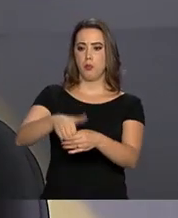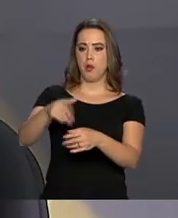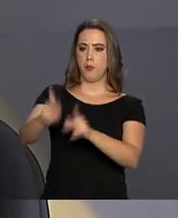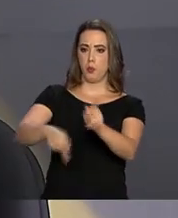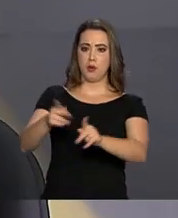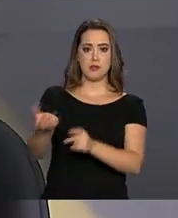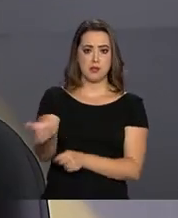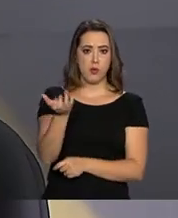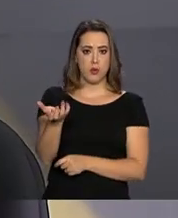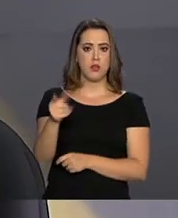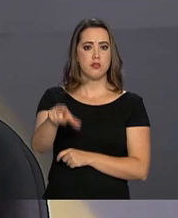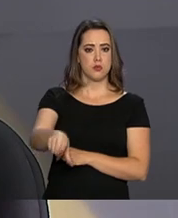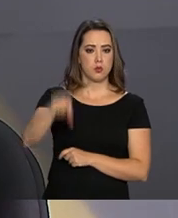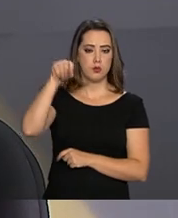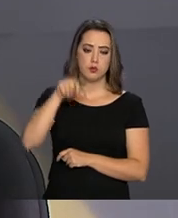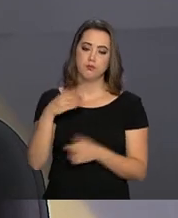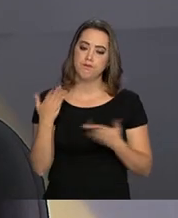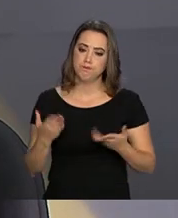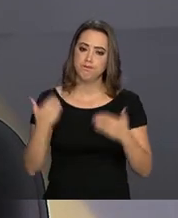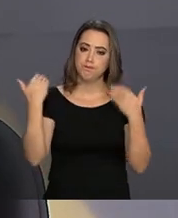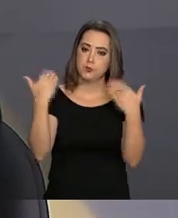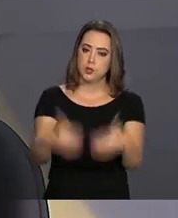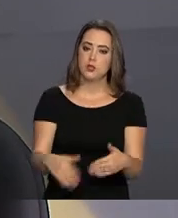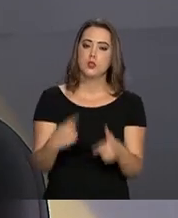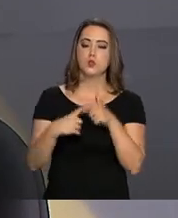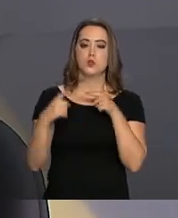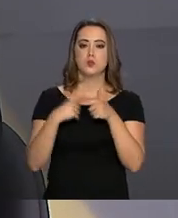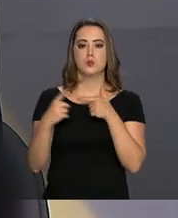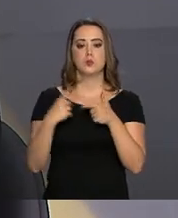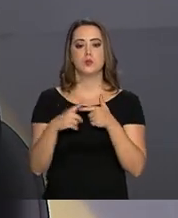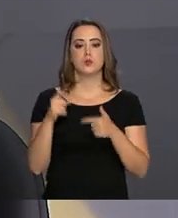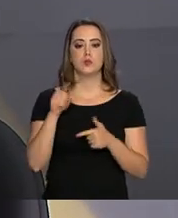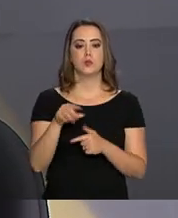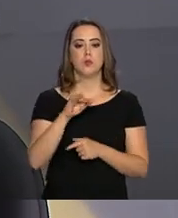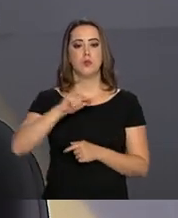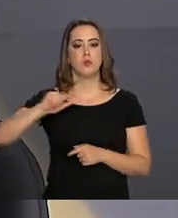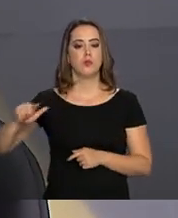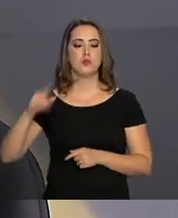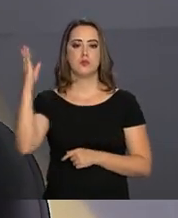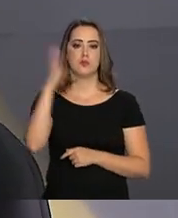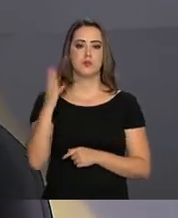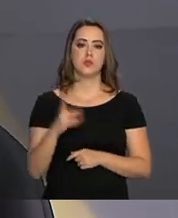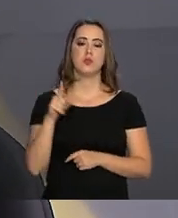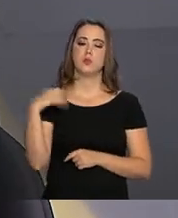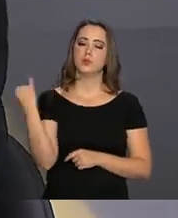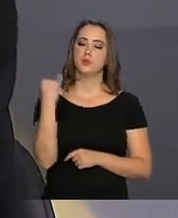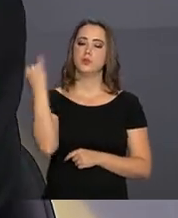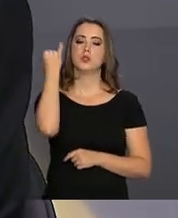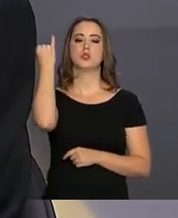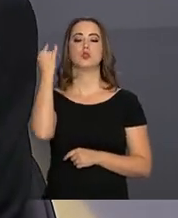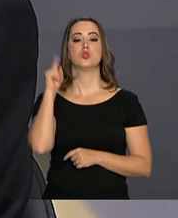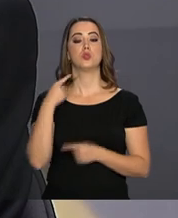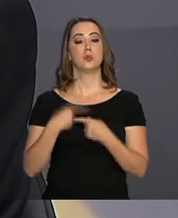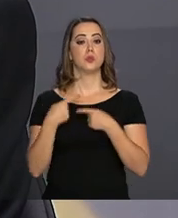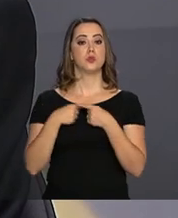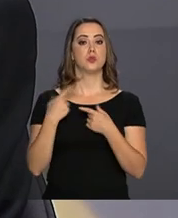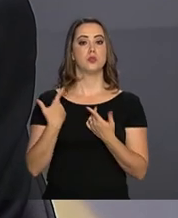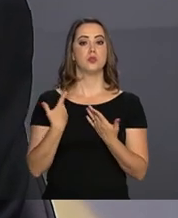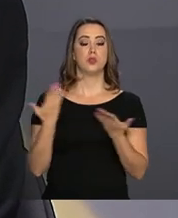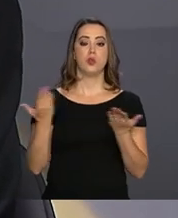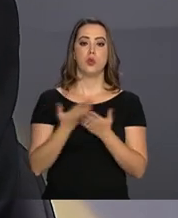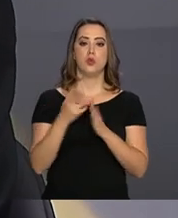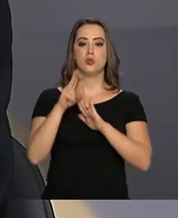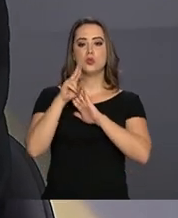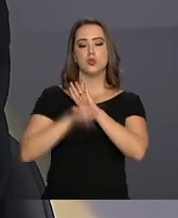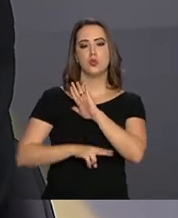se propõe a enfrentar a questão fiscal brasileira. Isso é fundamental, porque com o regime